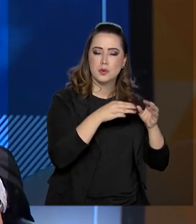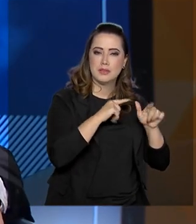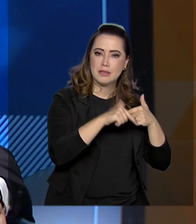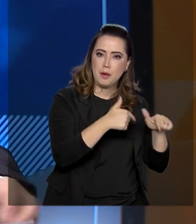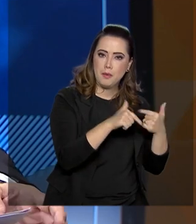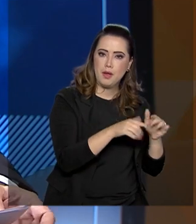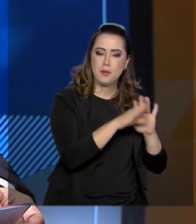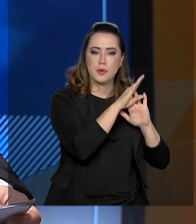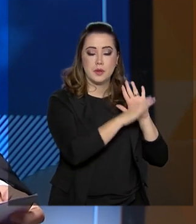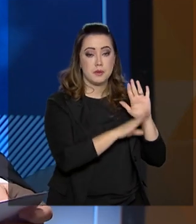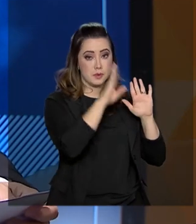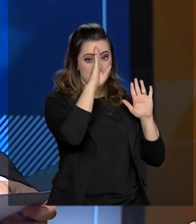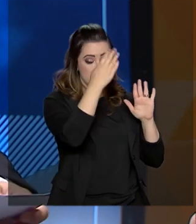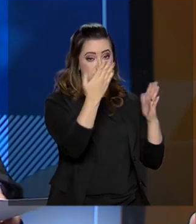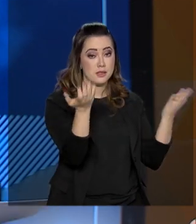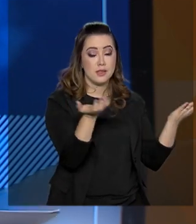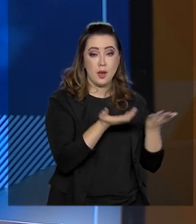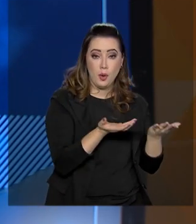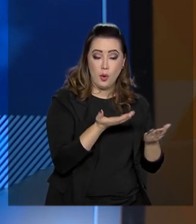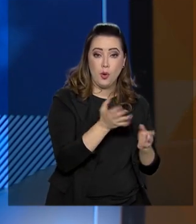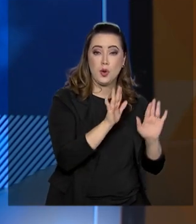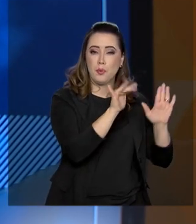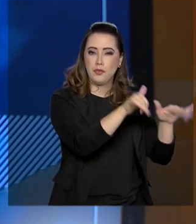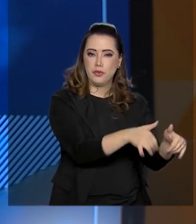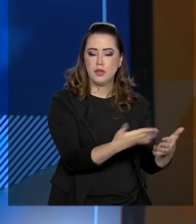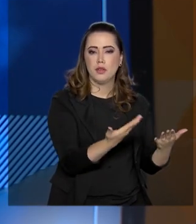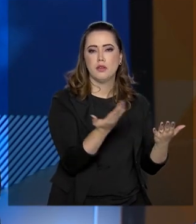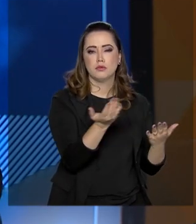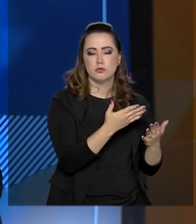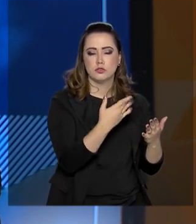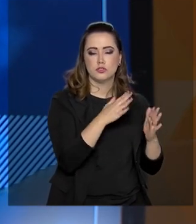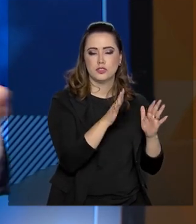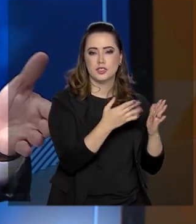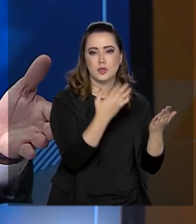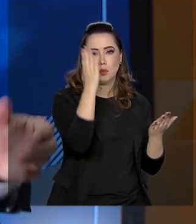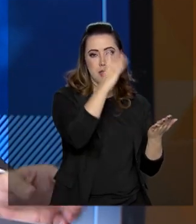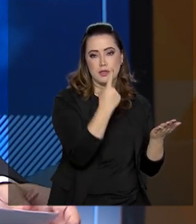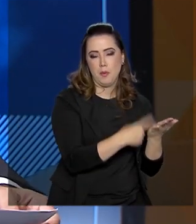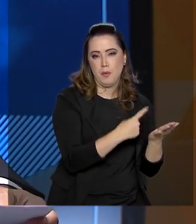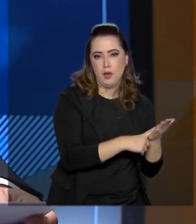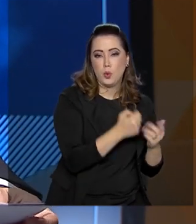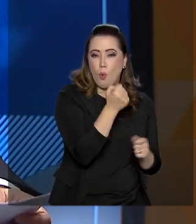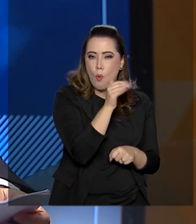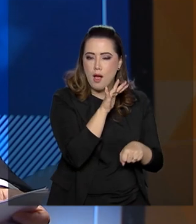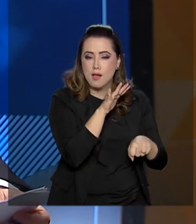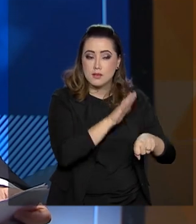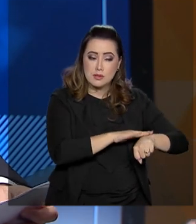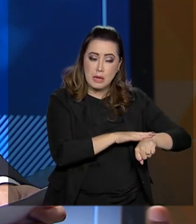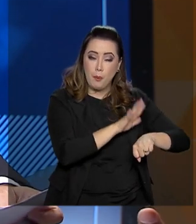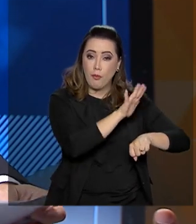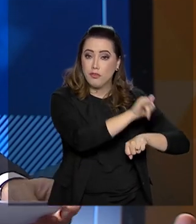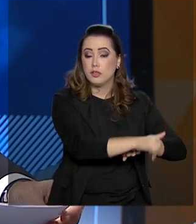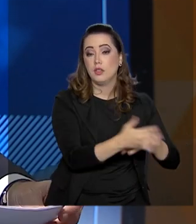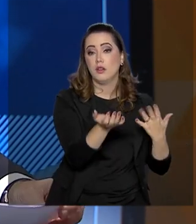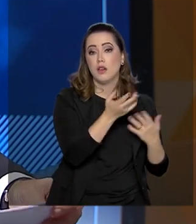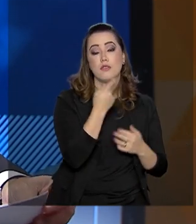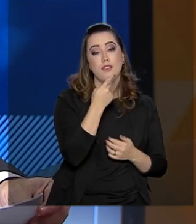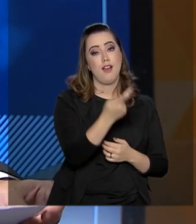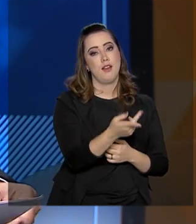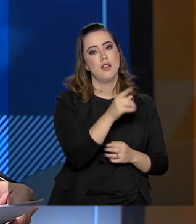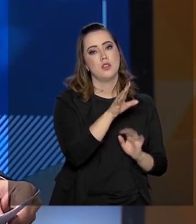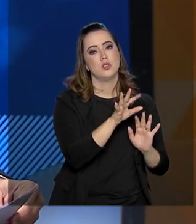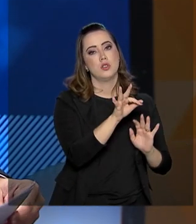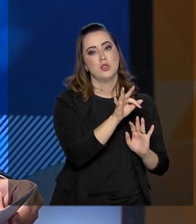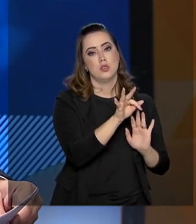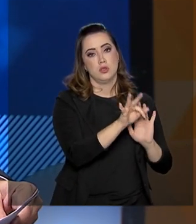programas principais. Eu queria, para encerrar o nosso Brasil em pauta, infelizmente está acabando o tempo, eu queria que o senhor falasse um pouquinho do